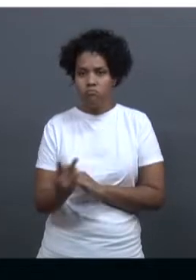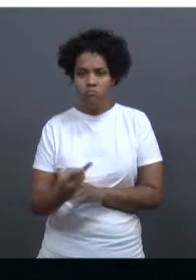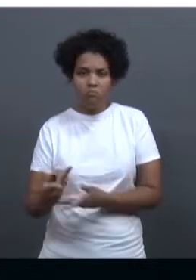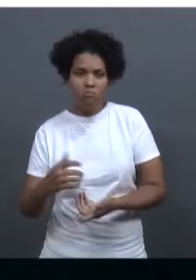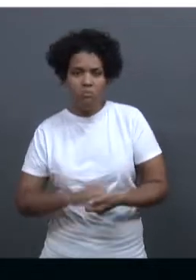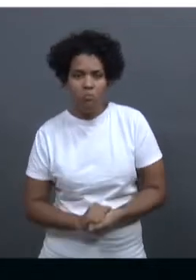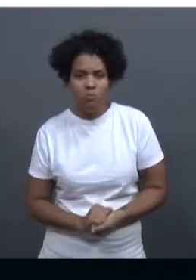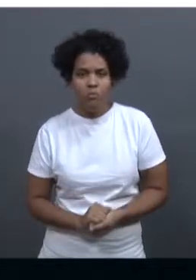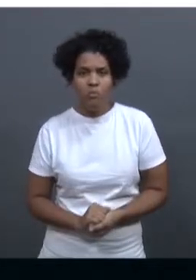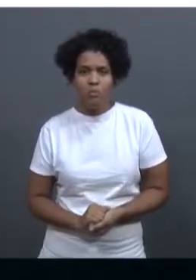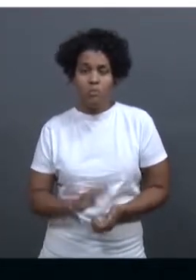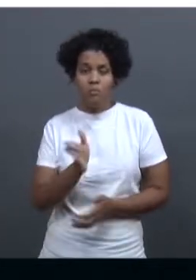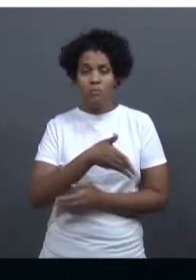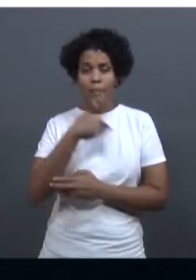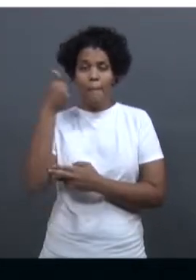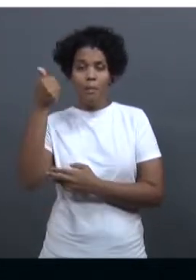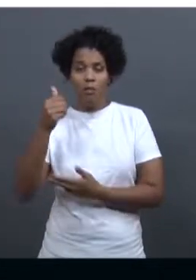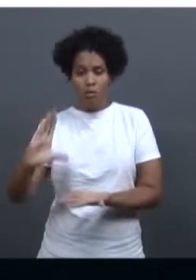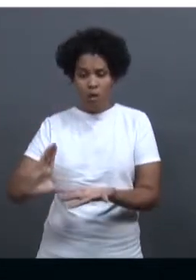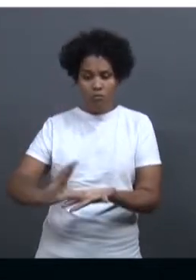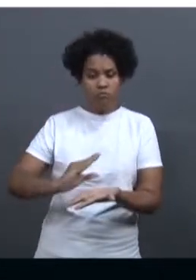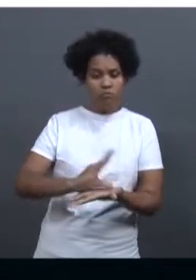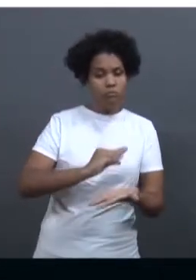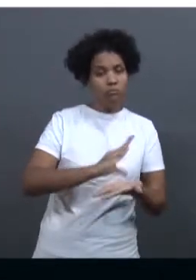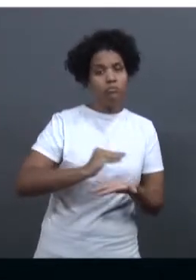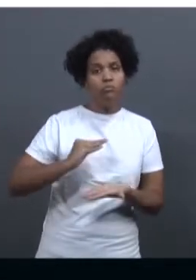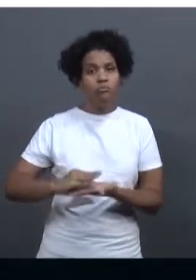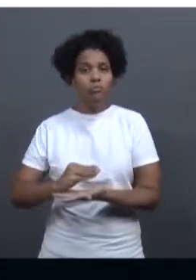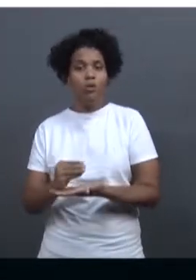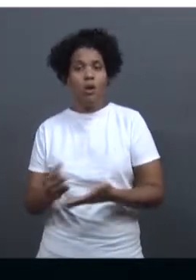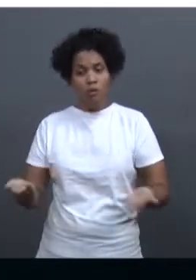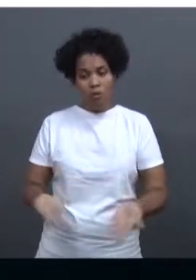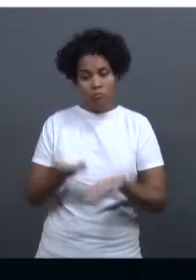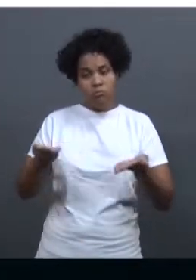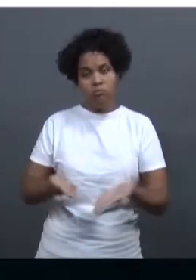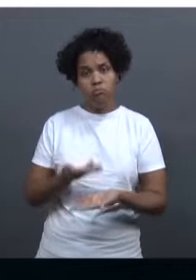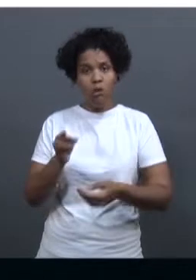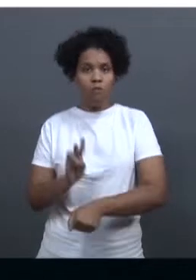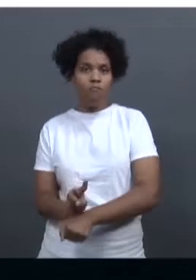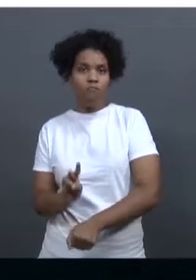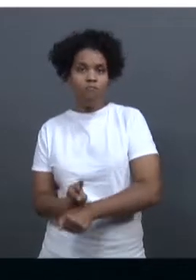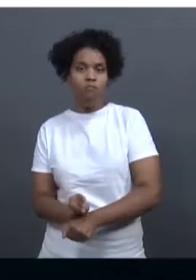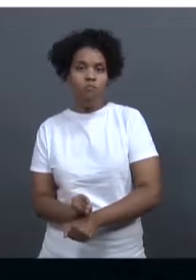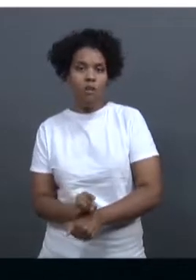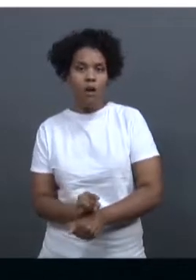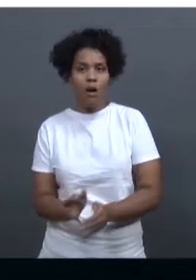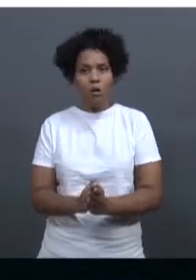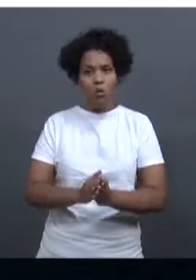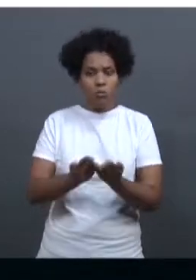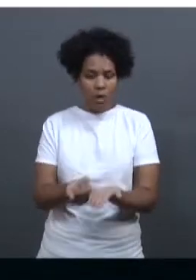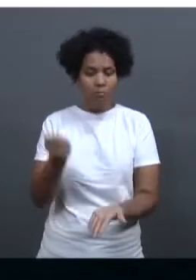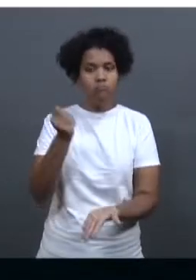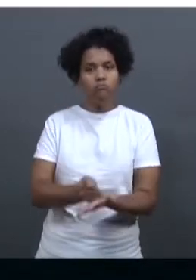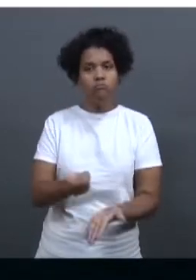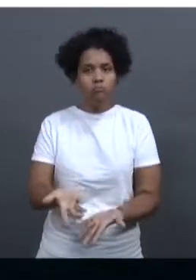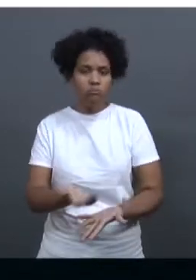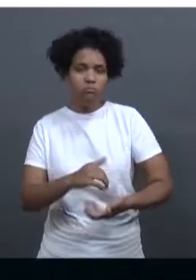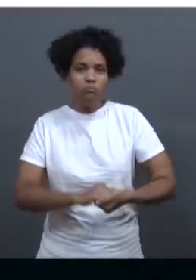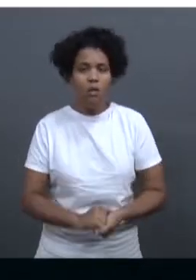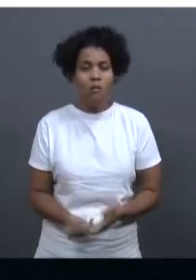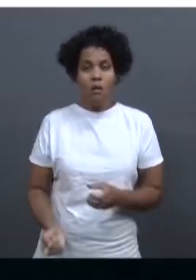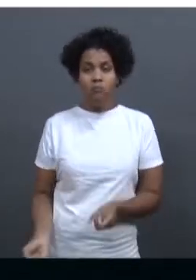melhorar a arrecadação. Para estimular a criação de vagas com carteira assinada, o governo vai propor a volta da